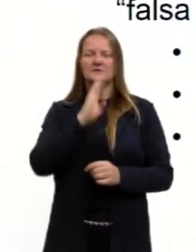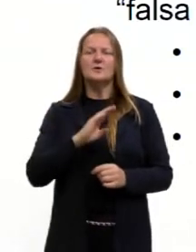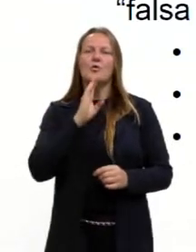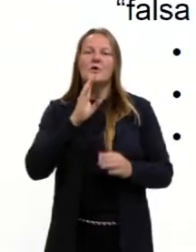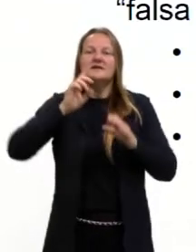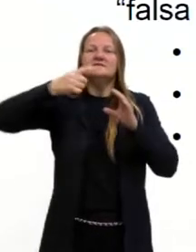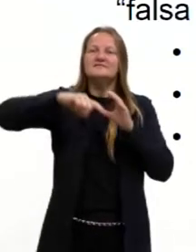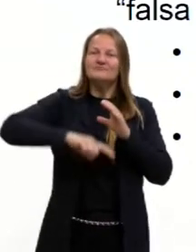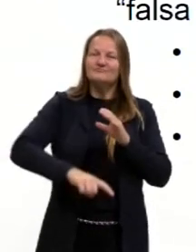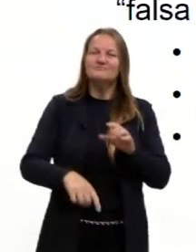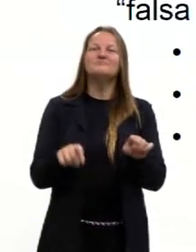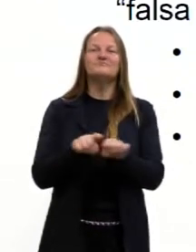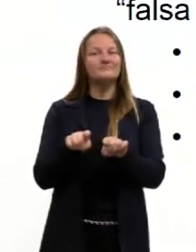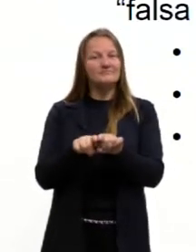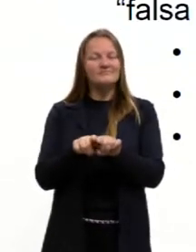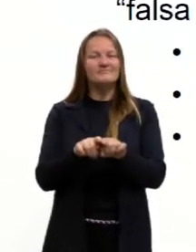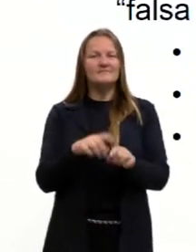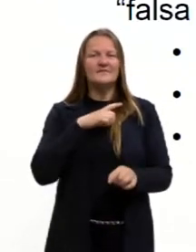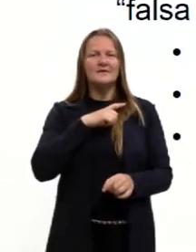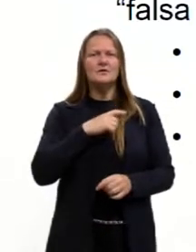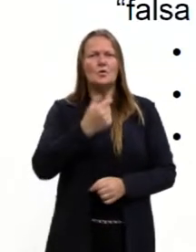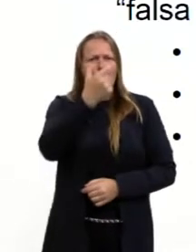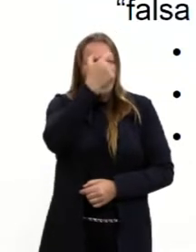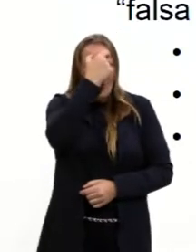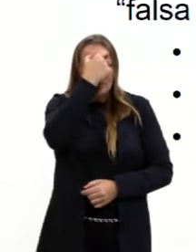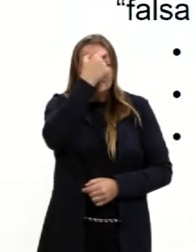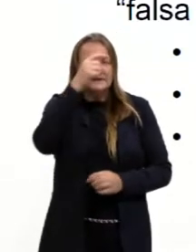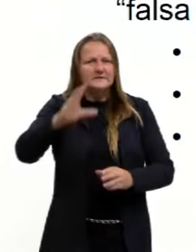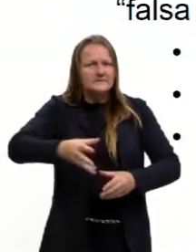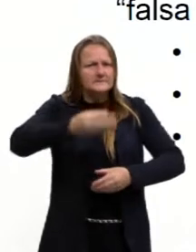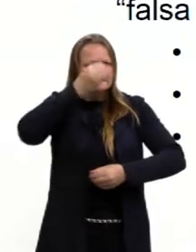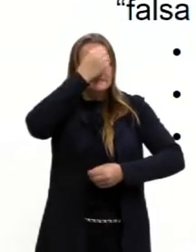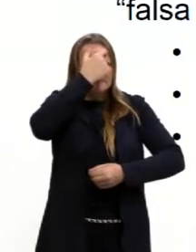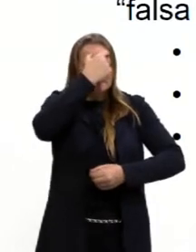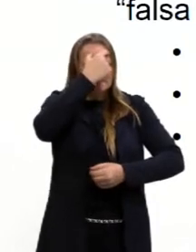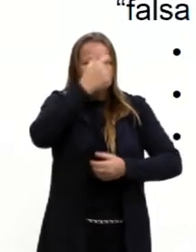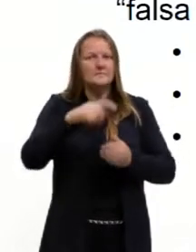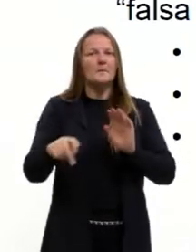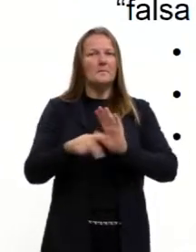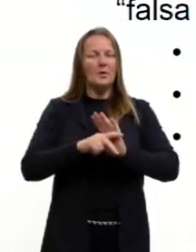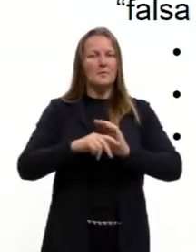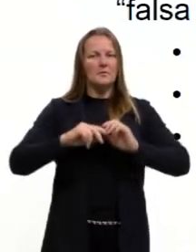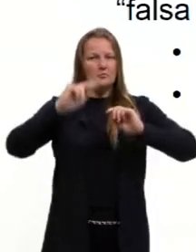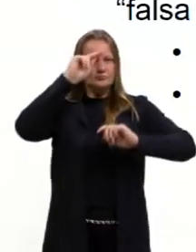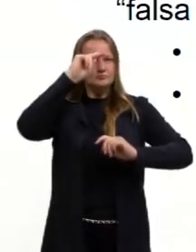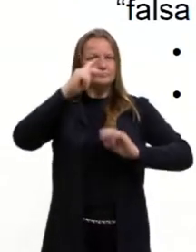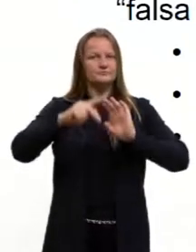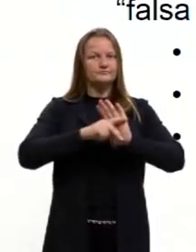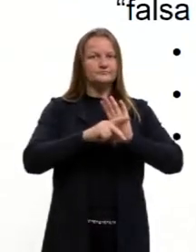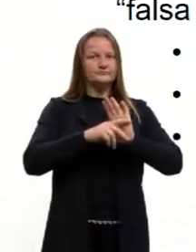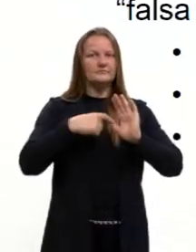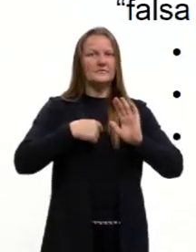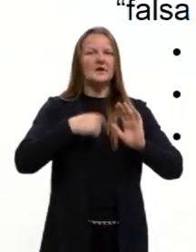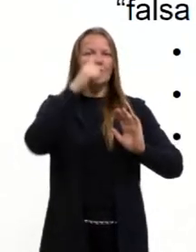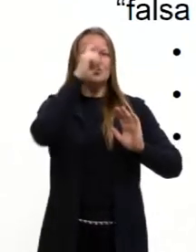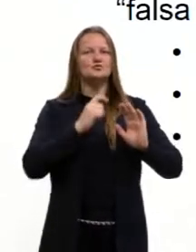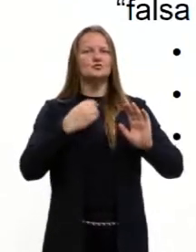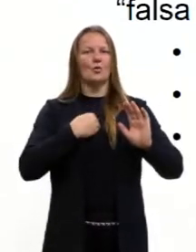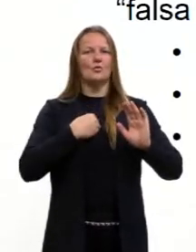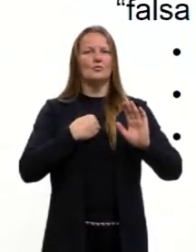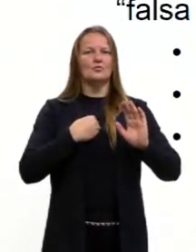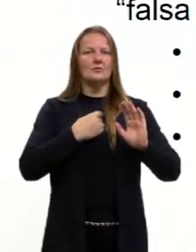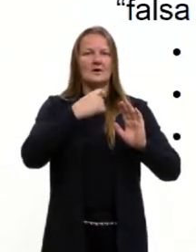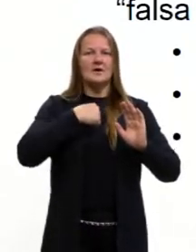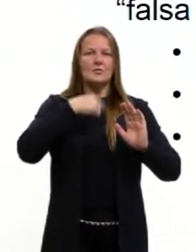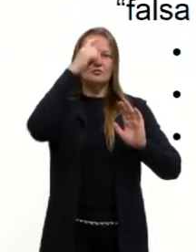e também a própria questão de tomar consciência da pessoa negra, tomar consciência sobre si, sobre o fato de ser negro ser uma